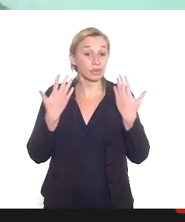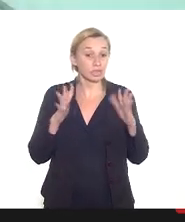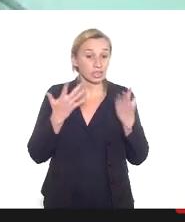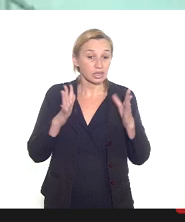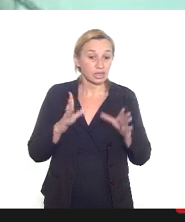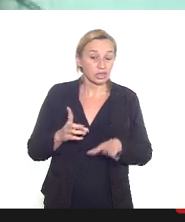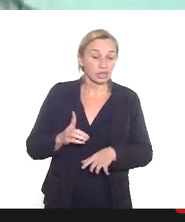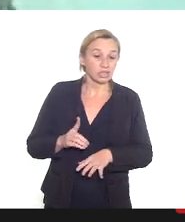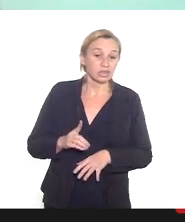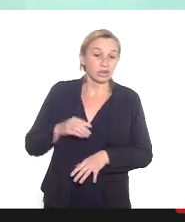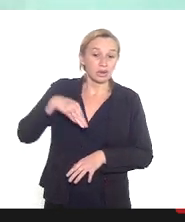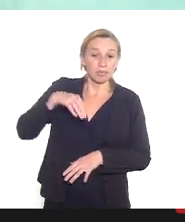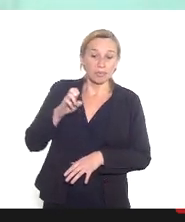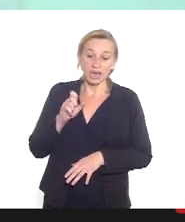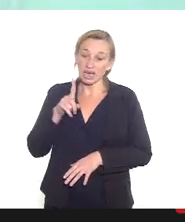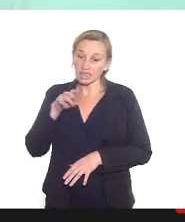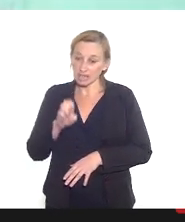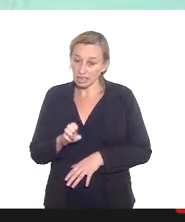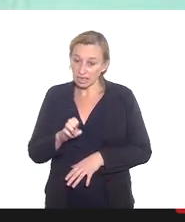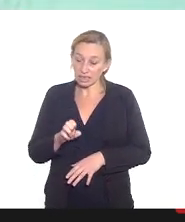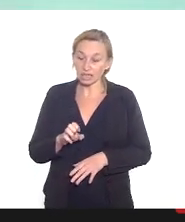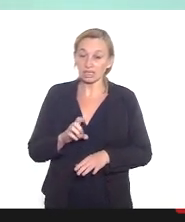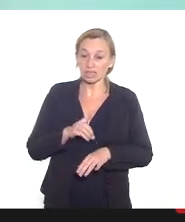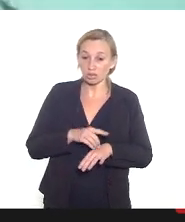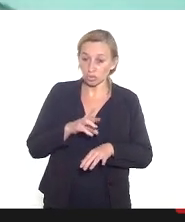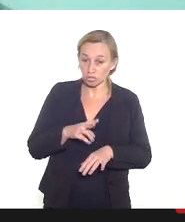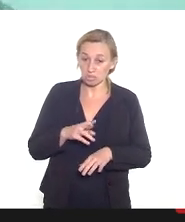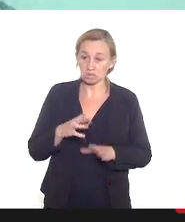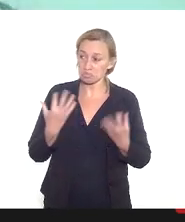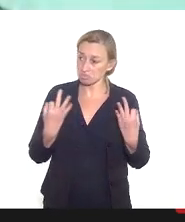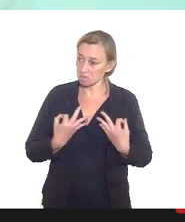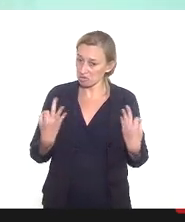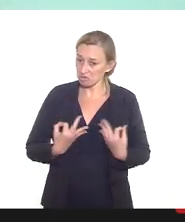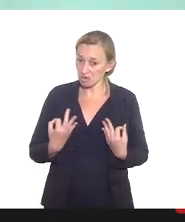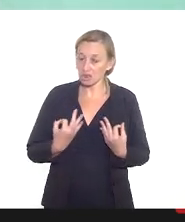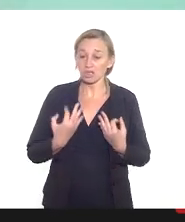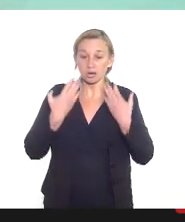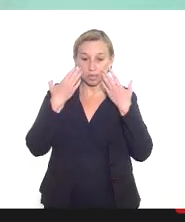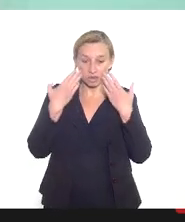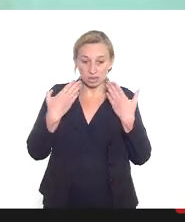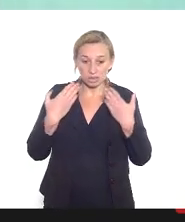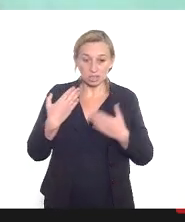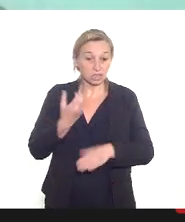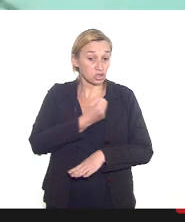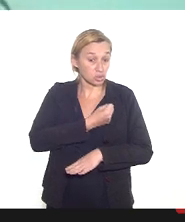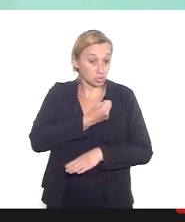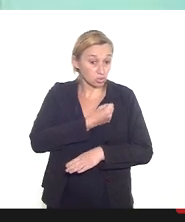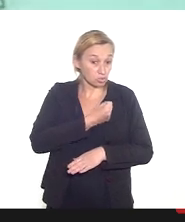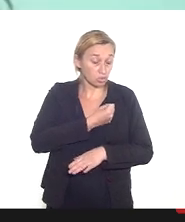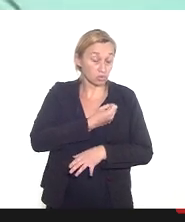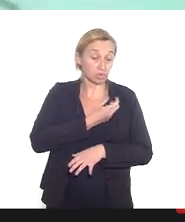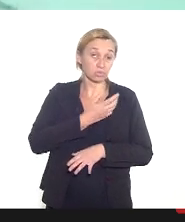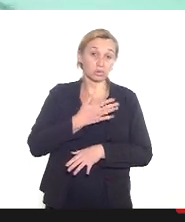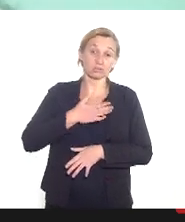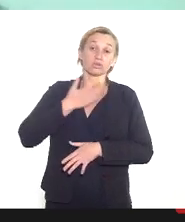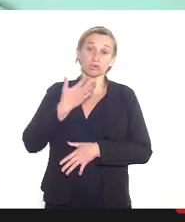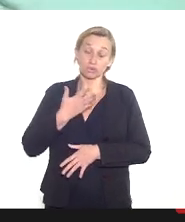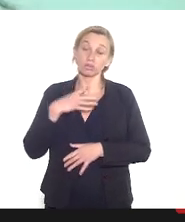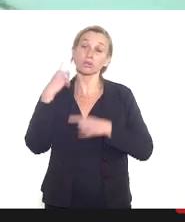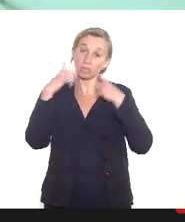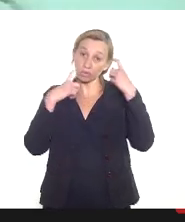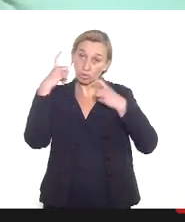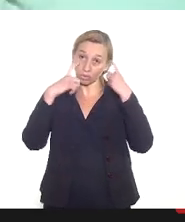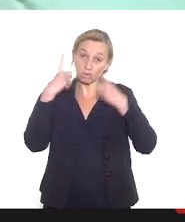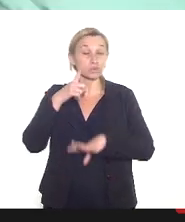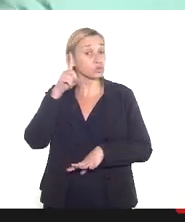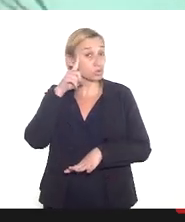doutora Melani pela excelente apresentação desses dados que são tão alarmantes e se preocupam tanto no